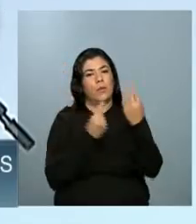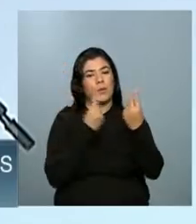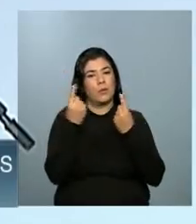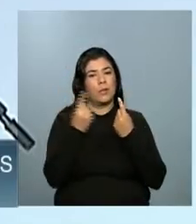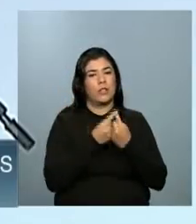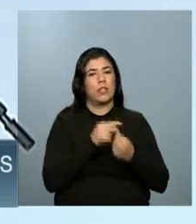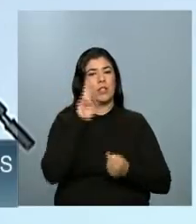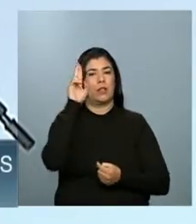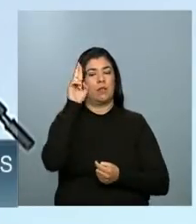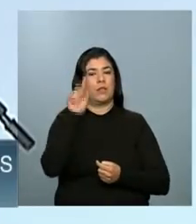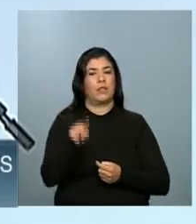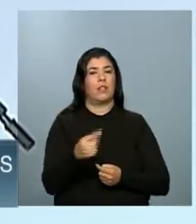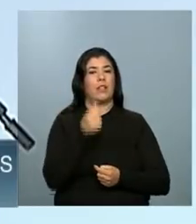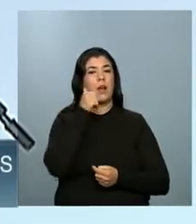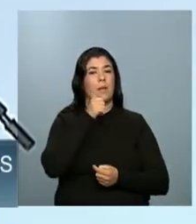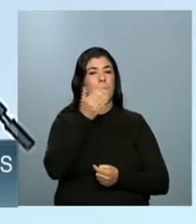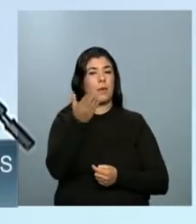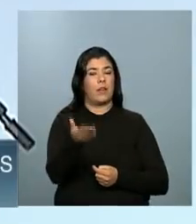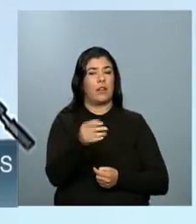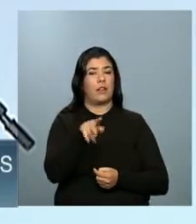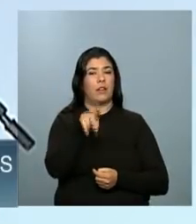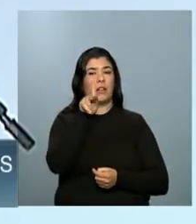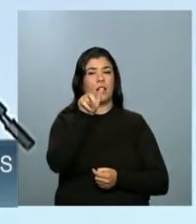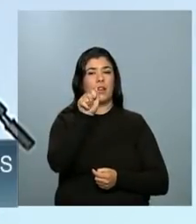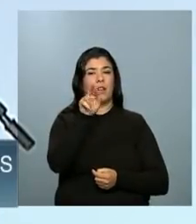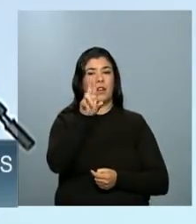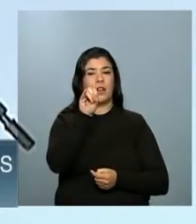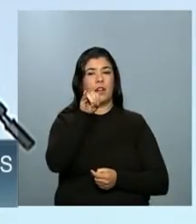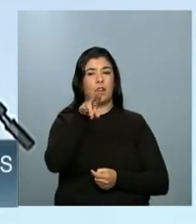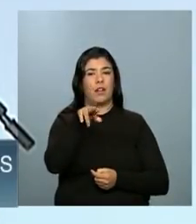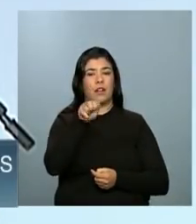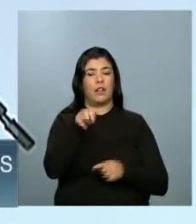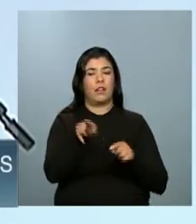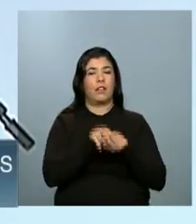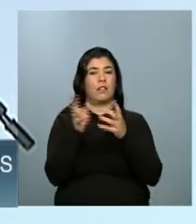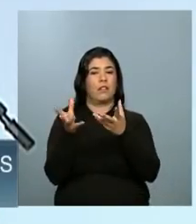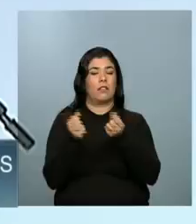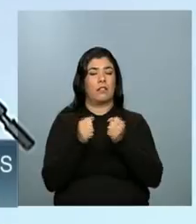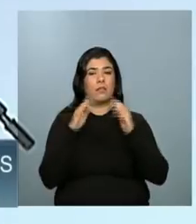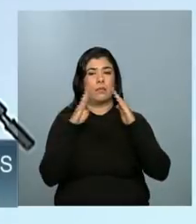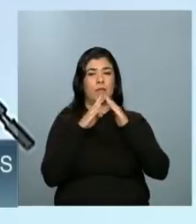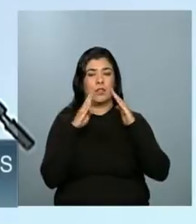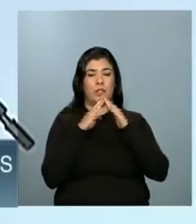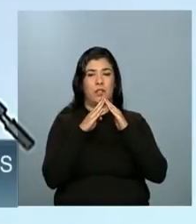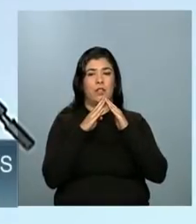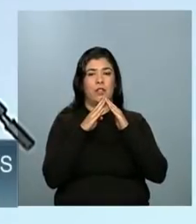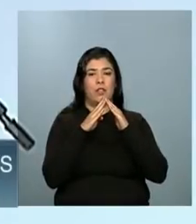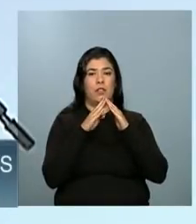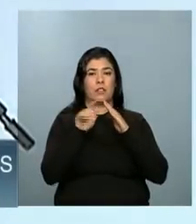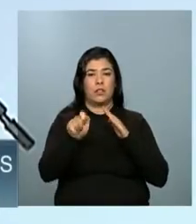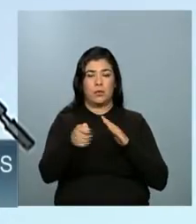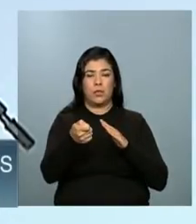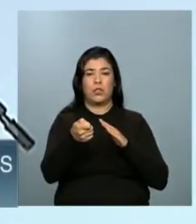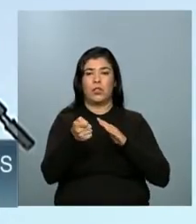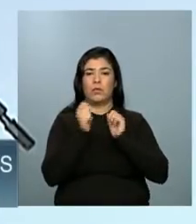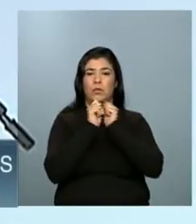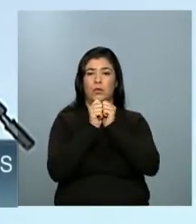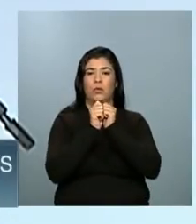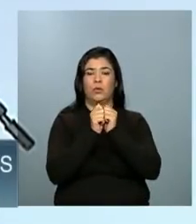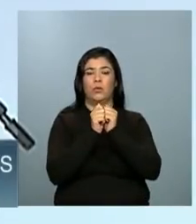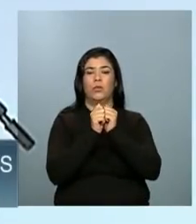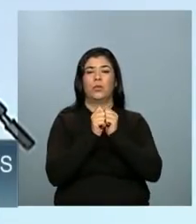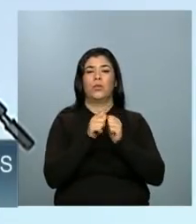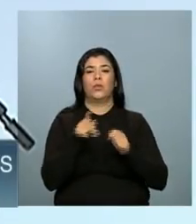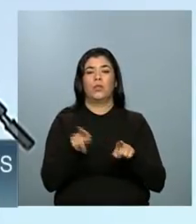na pessoa da Karina, que acaba de receber aqui a chave da sua casa e da sua família. Os deputados federais aqui presentes, deputado